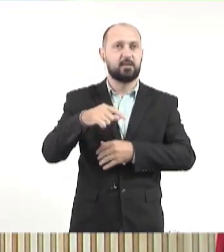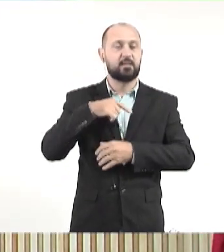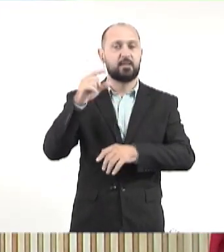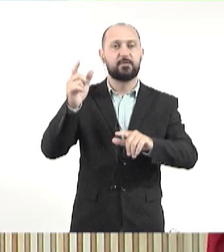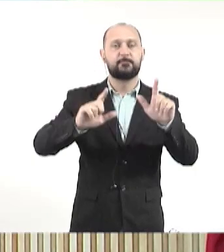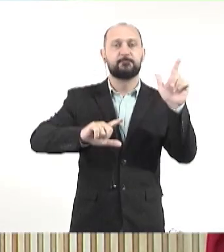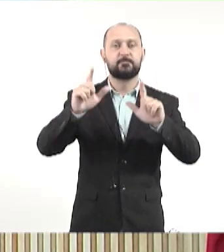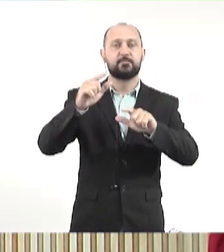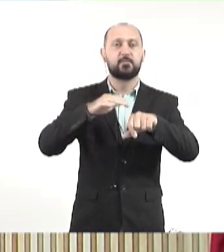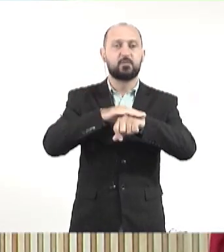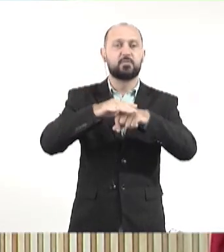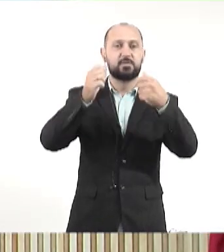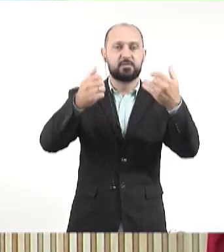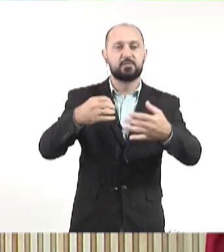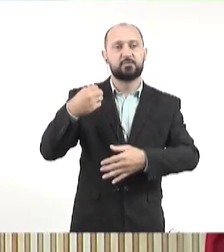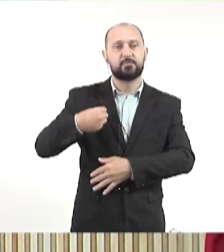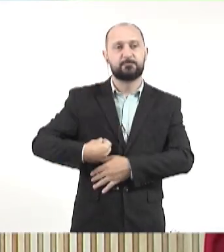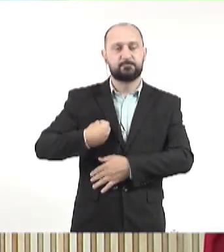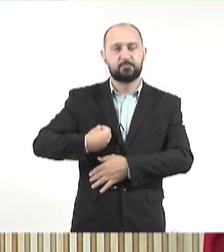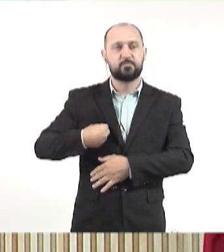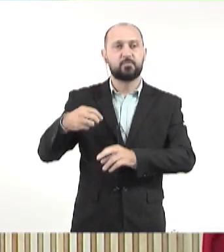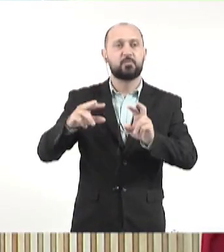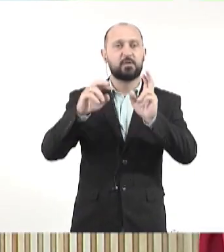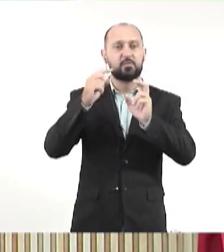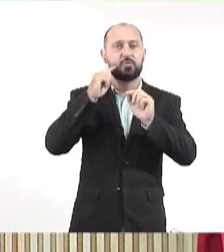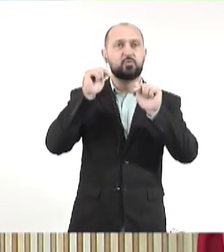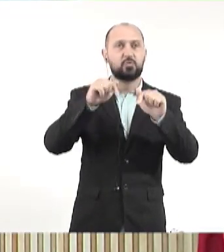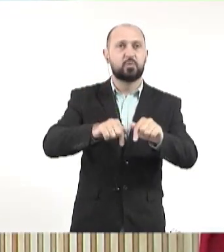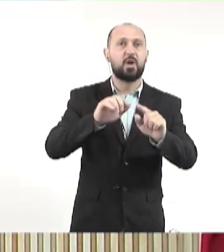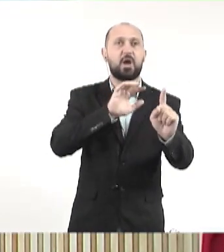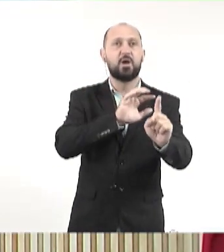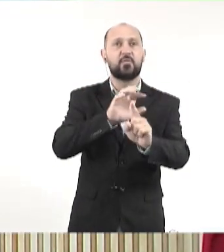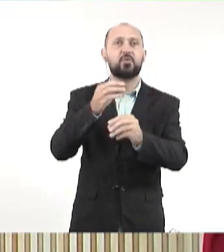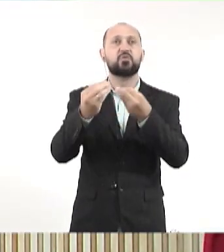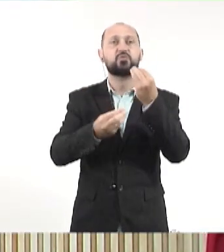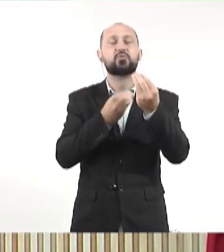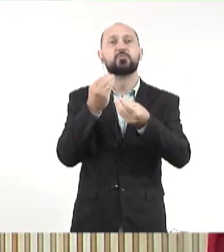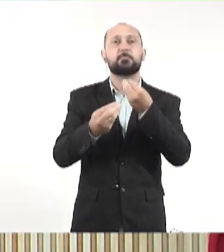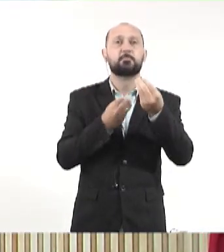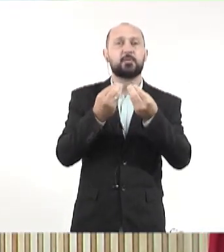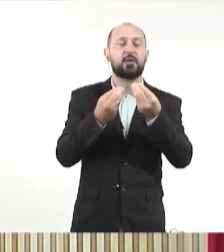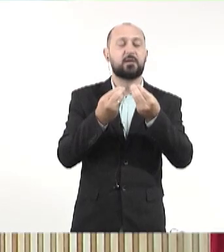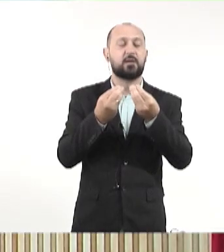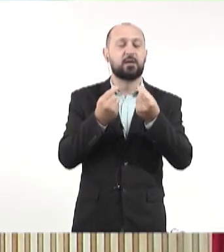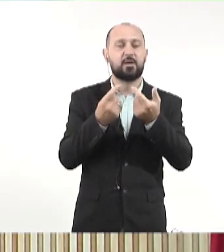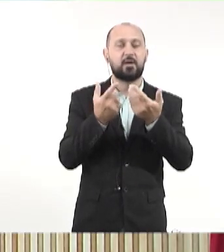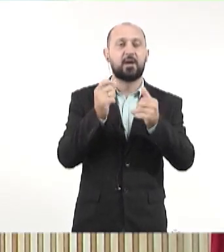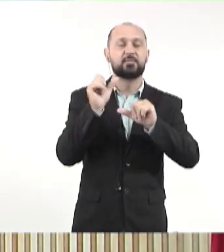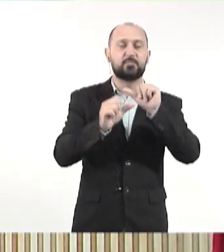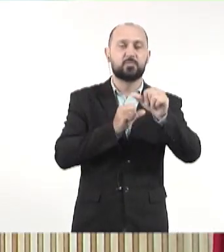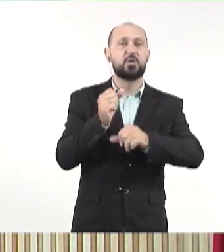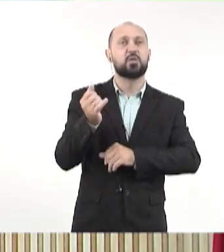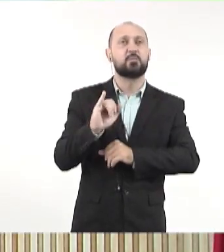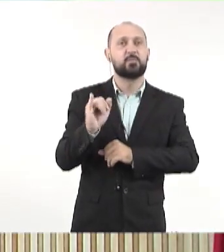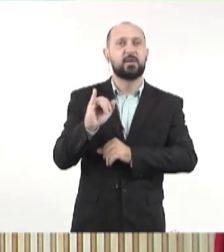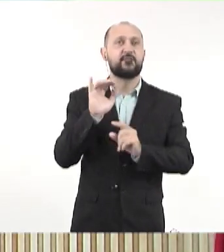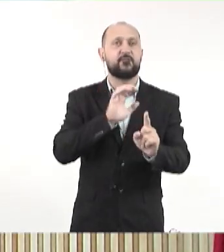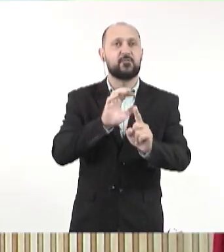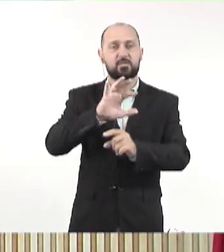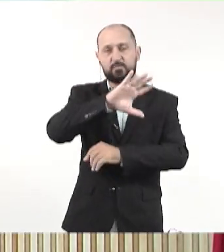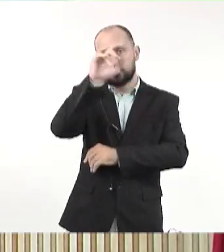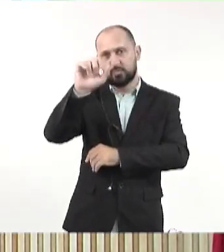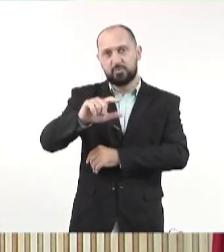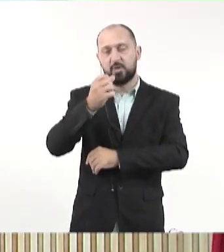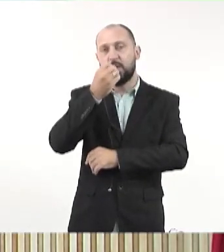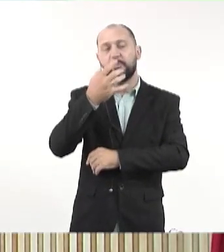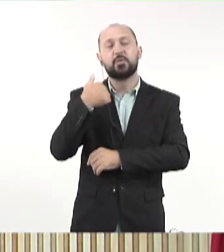na TV Alemes, falando um pouquinho sobre essa experiência. É um assunto que sempre vem para o plenário, os impactos, de que maneira a reforma tributária vai impactar Mato